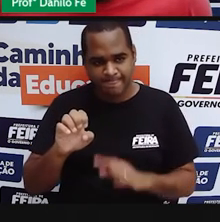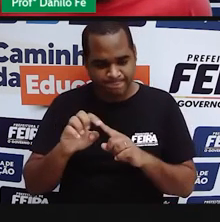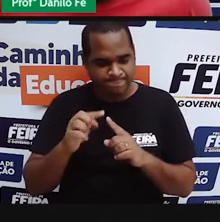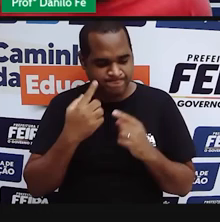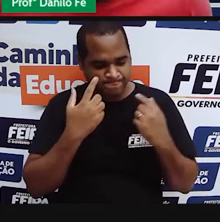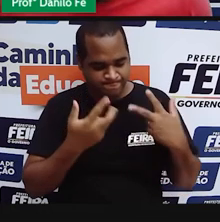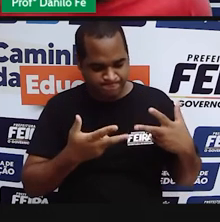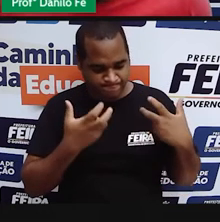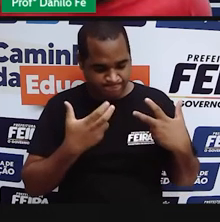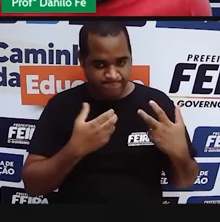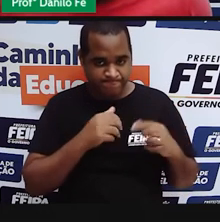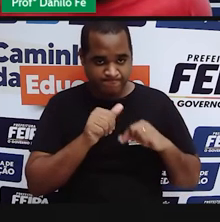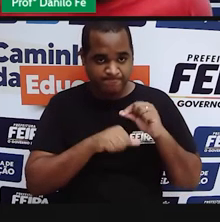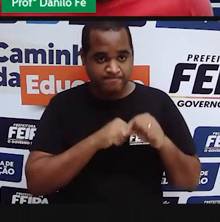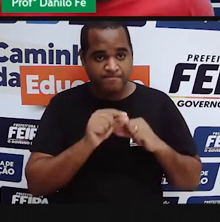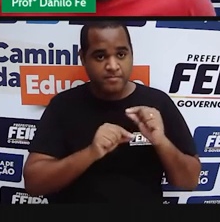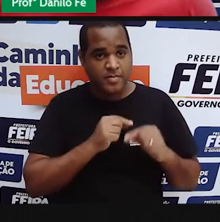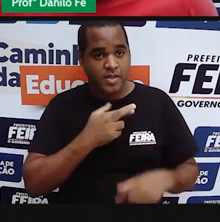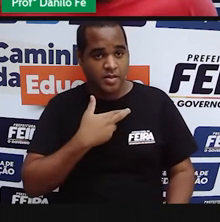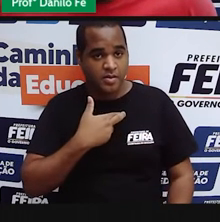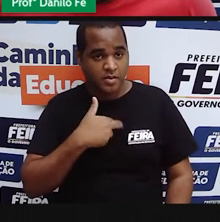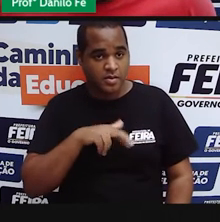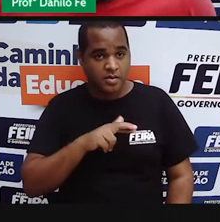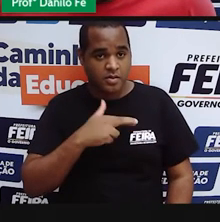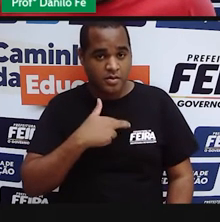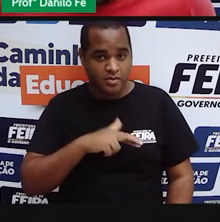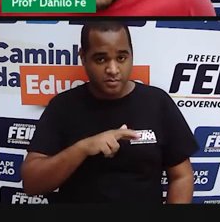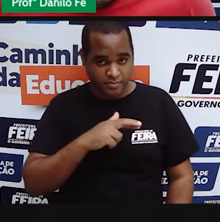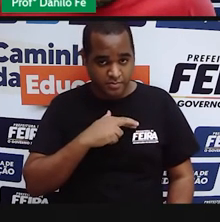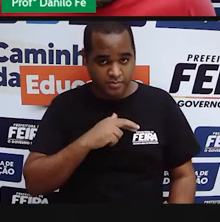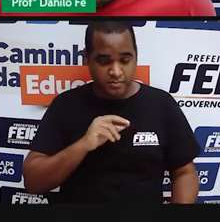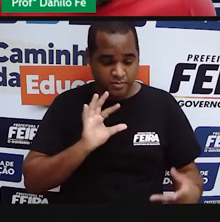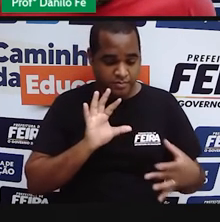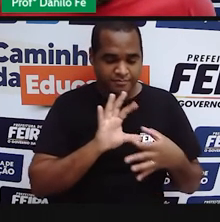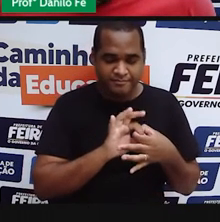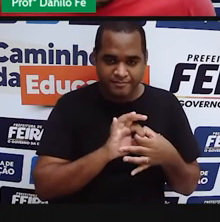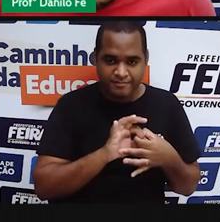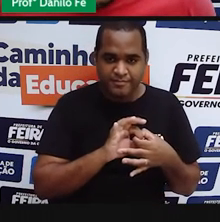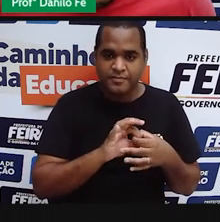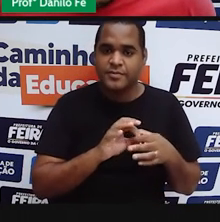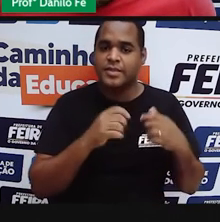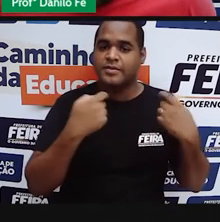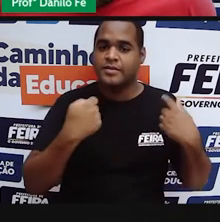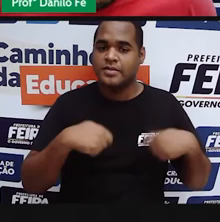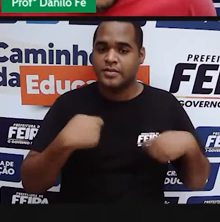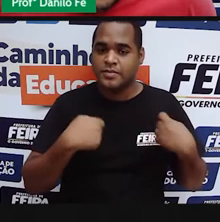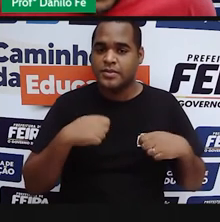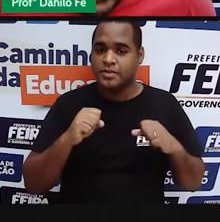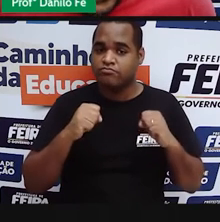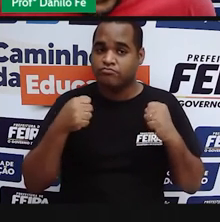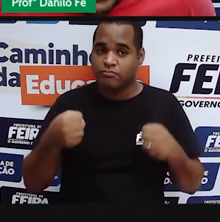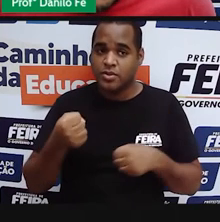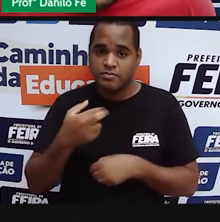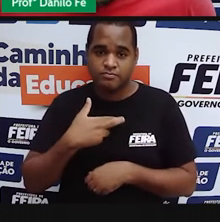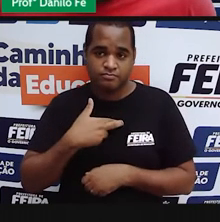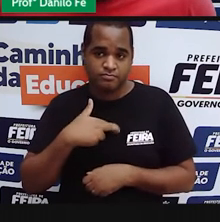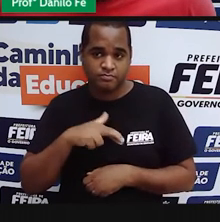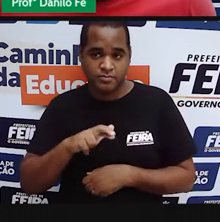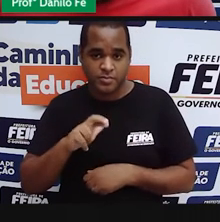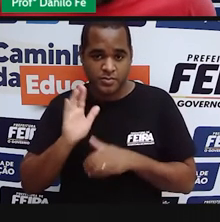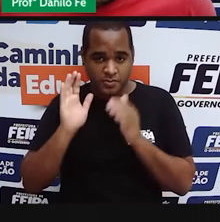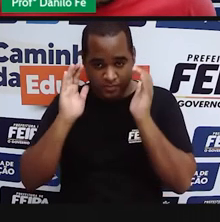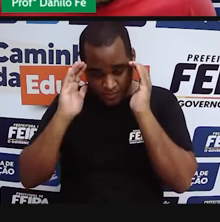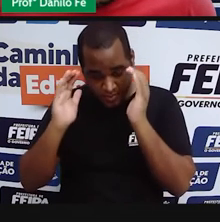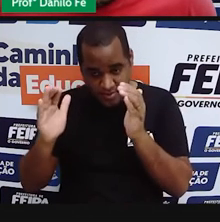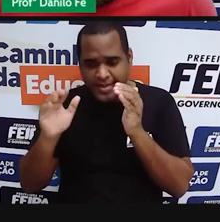religião essa legitimidade. Ele dizia que era necessário que o rei, para o rei ser rei, era necessário a